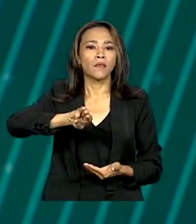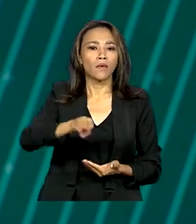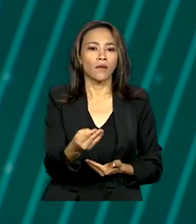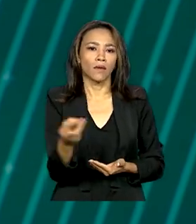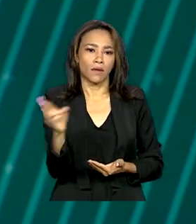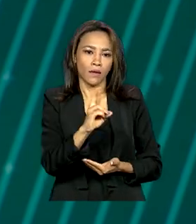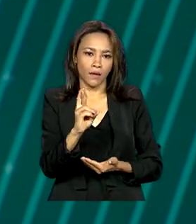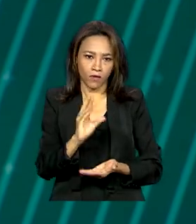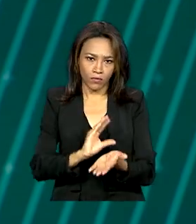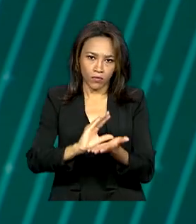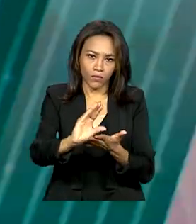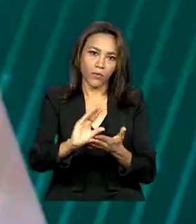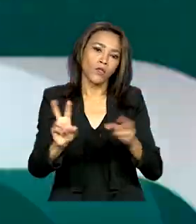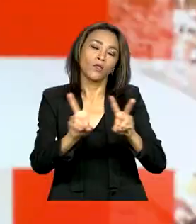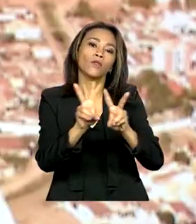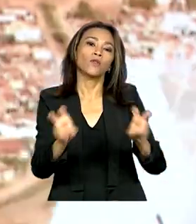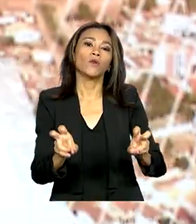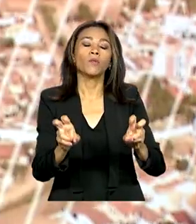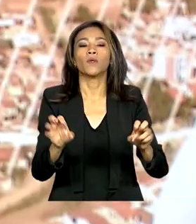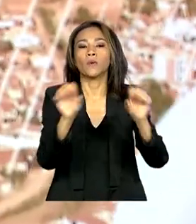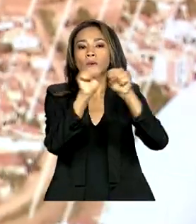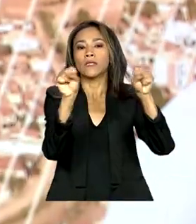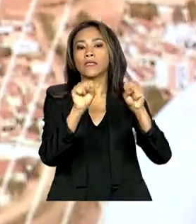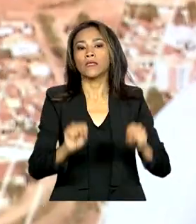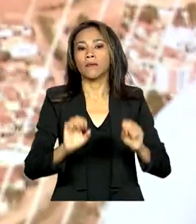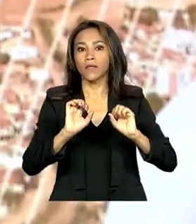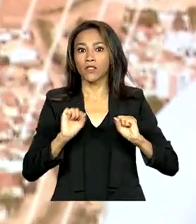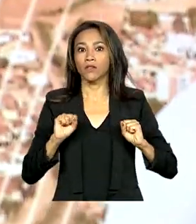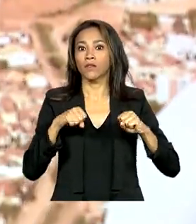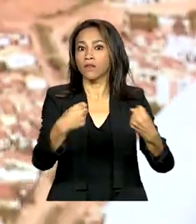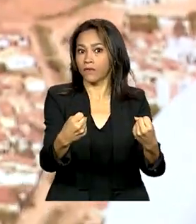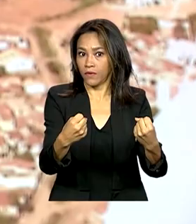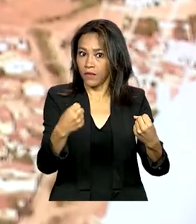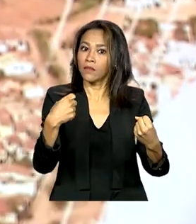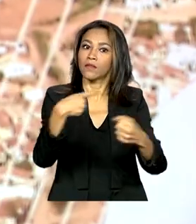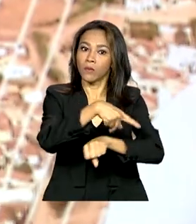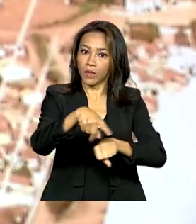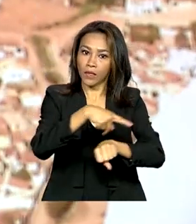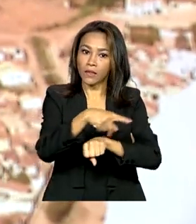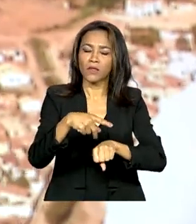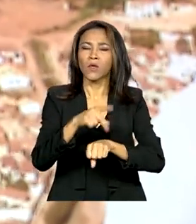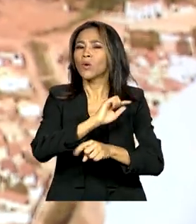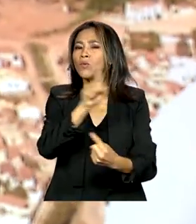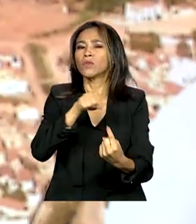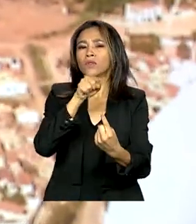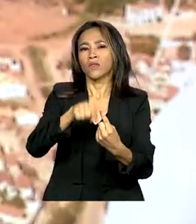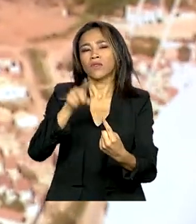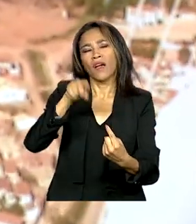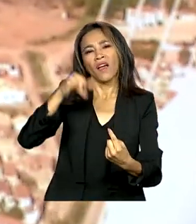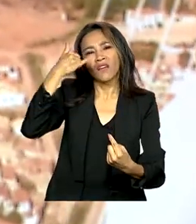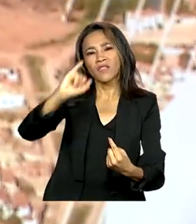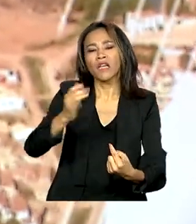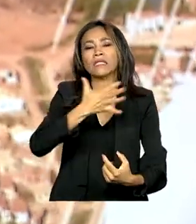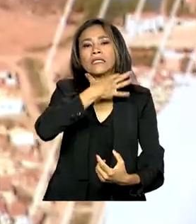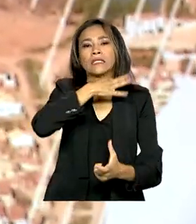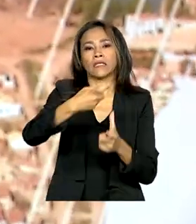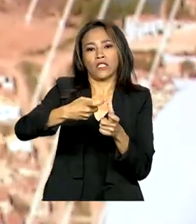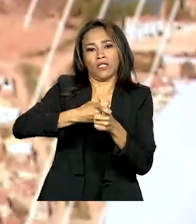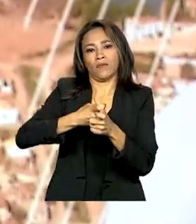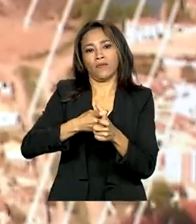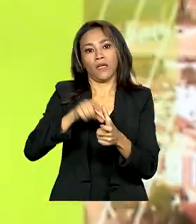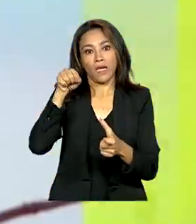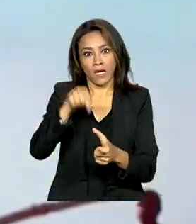o sistema de defesa do consumidor no país. A meta é combater o endividamento da população. O anúncio foi feito durante